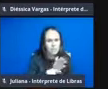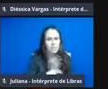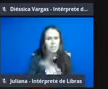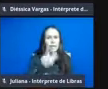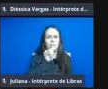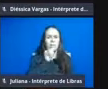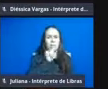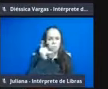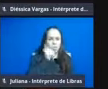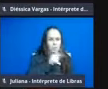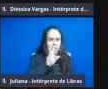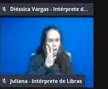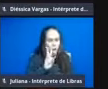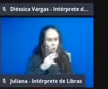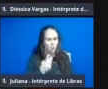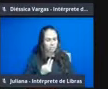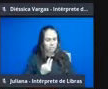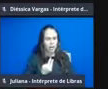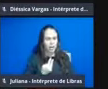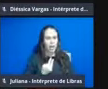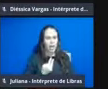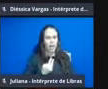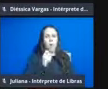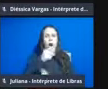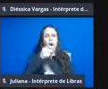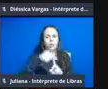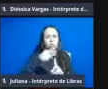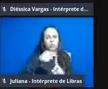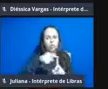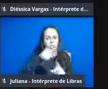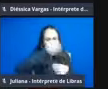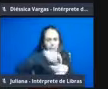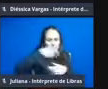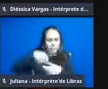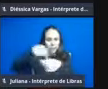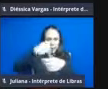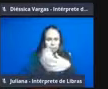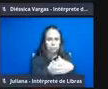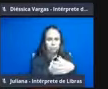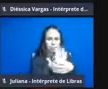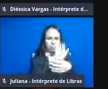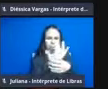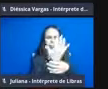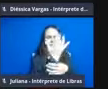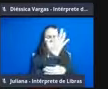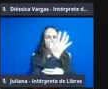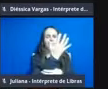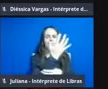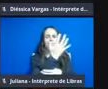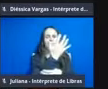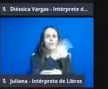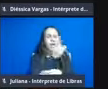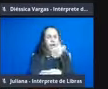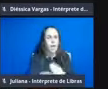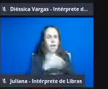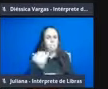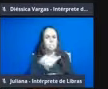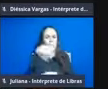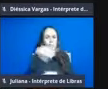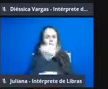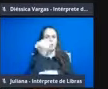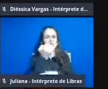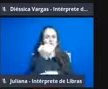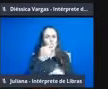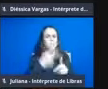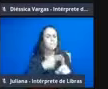polinização, mas pelo fato mais utilitarista e até antropocêntrico, né, de que a polinização é importante porque, através dela,